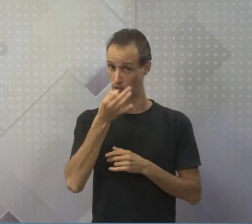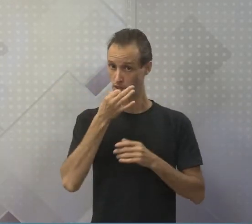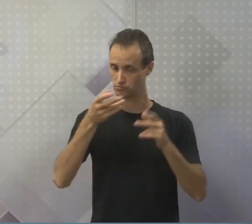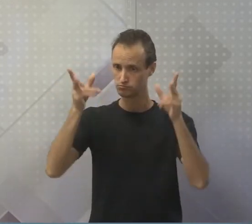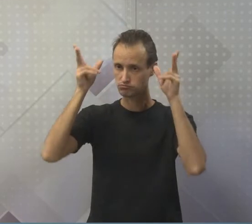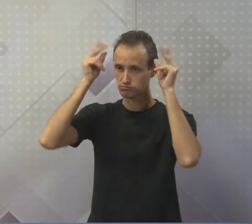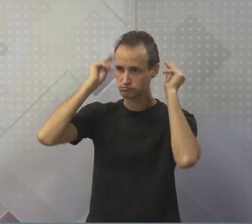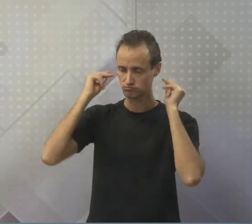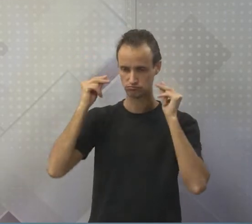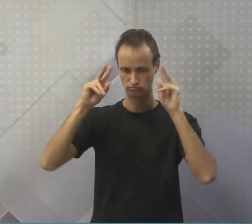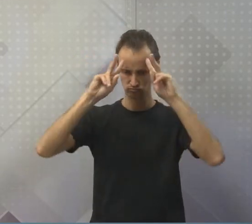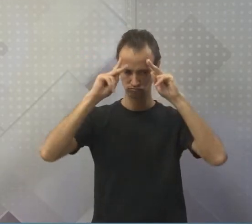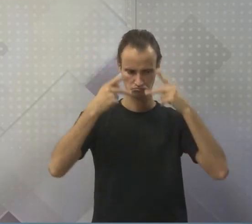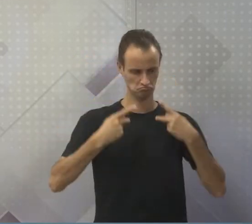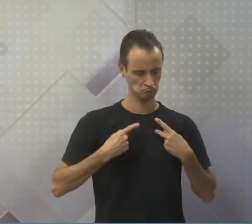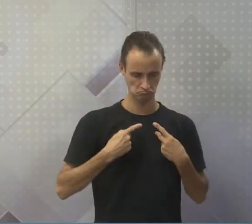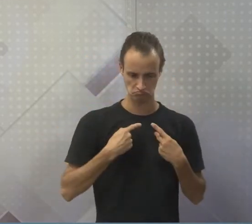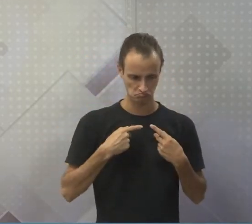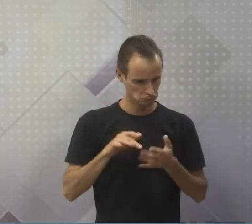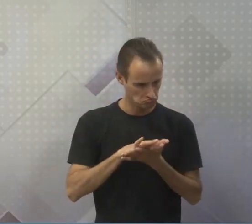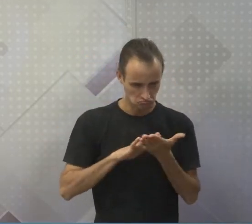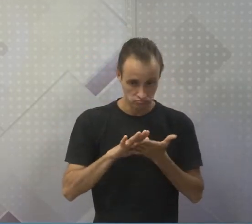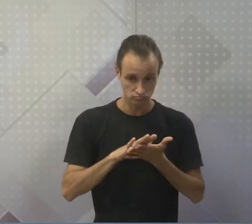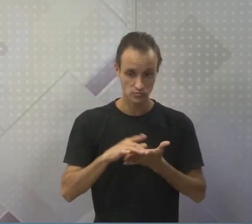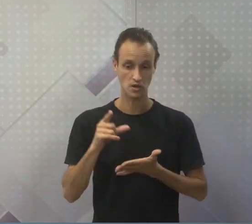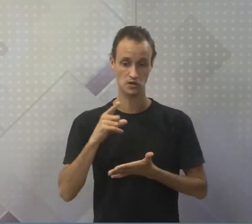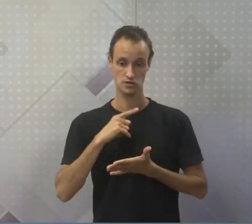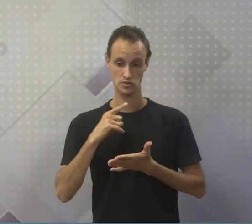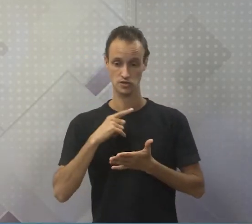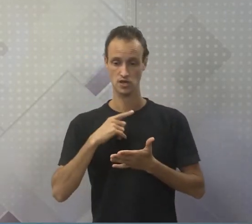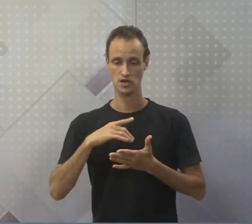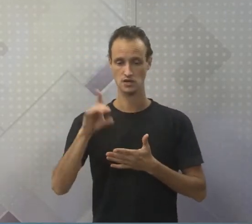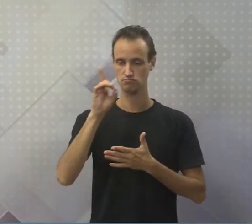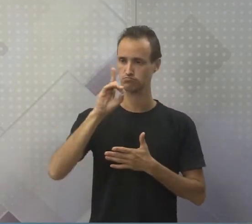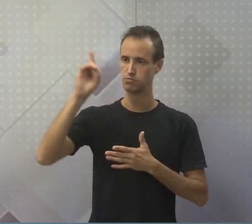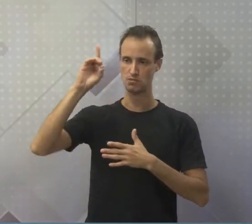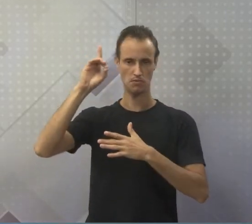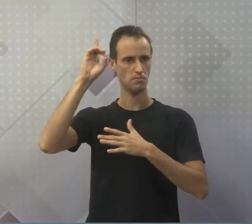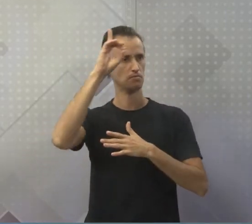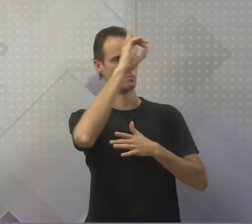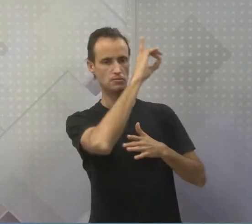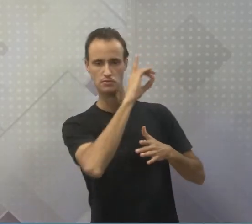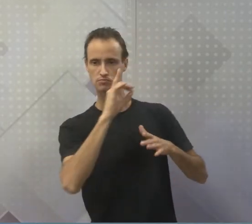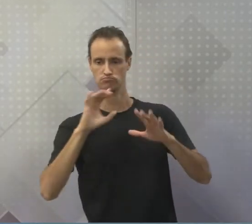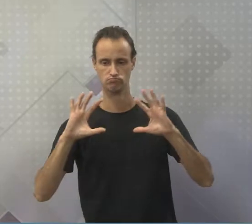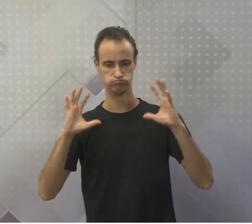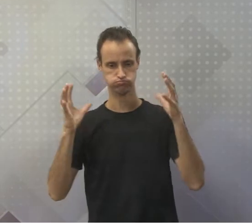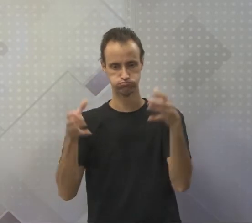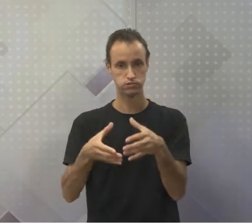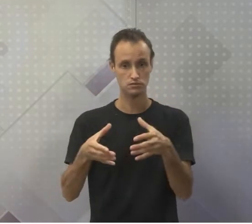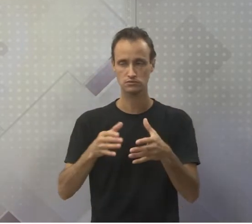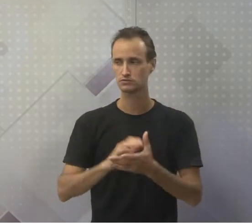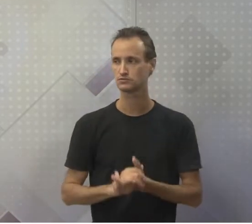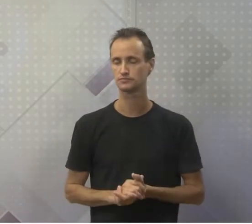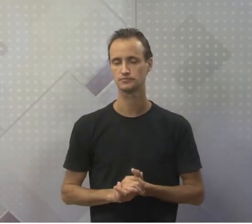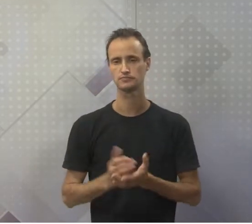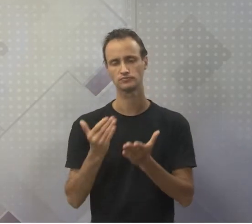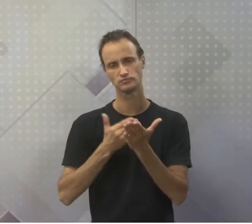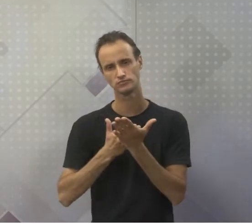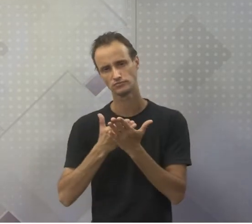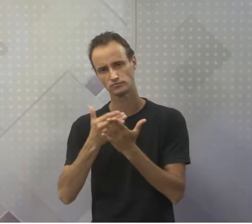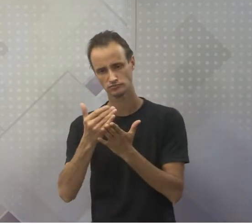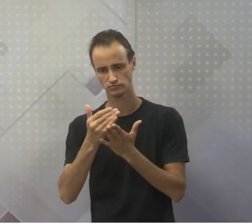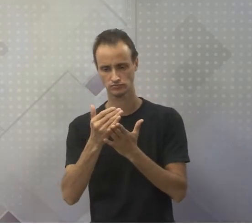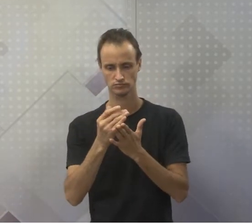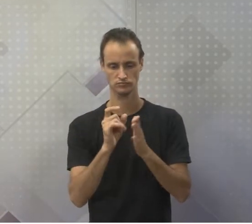Existiam deuses e semideuses, ou seja, outro patamar para a história grega. Dá uma olhadinha aqui. No princípio de todos